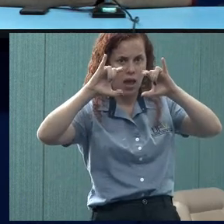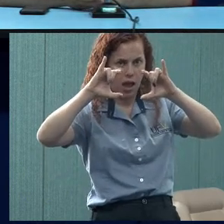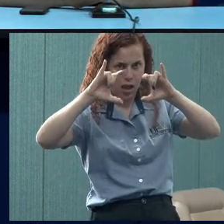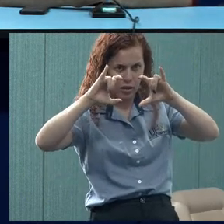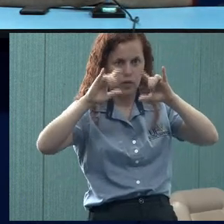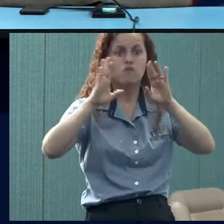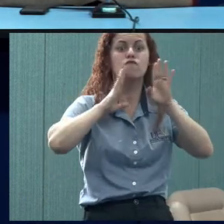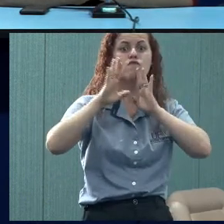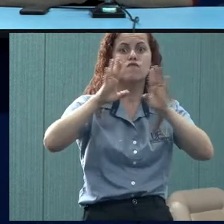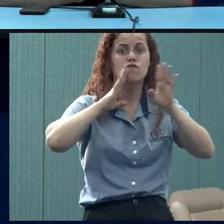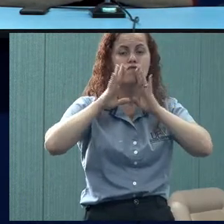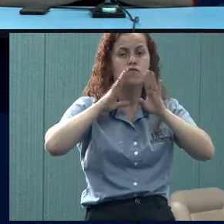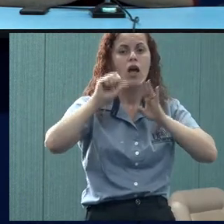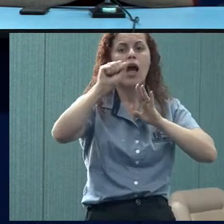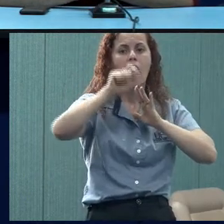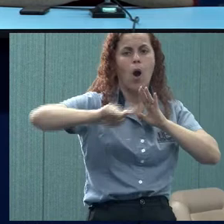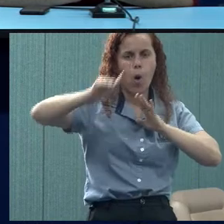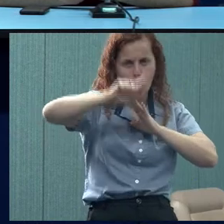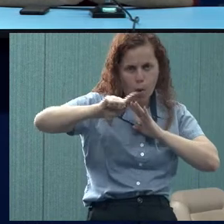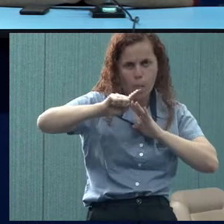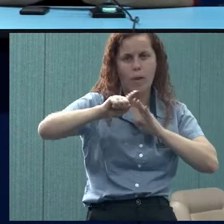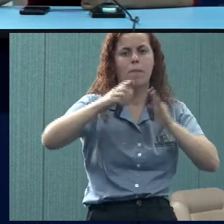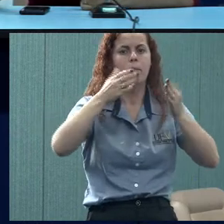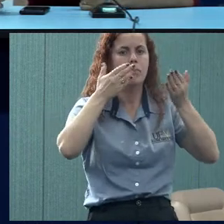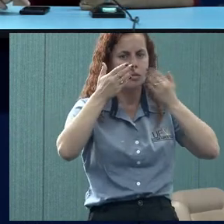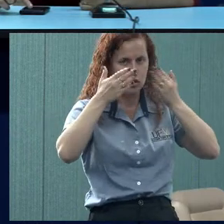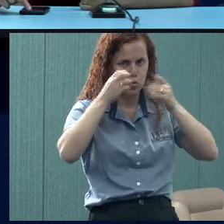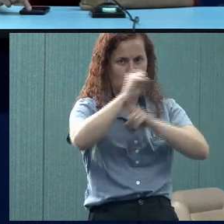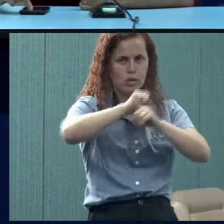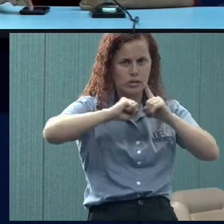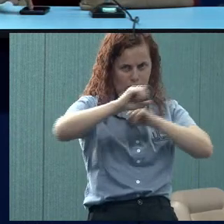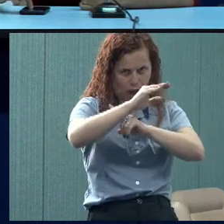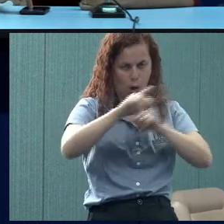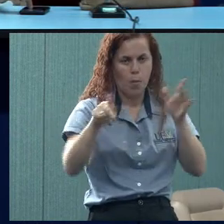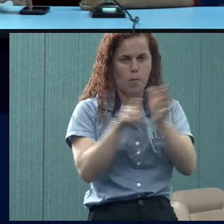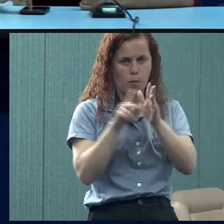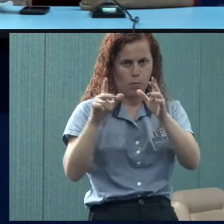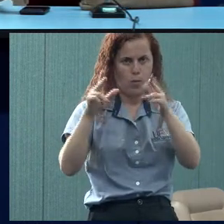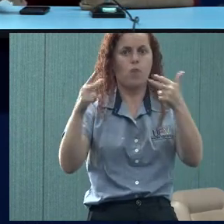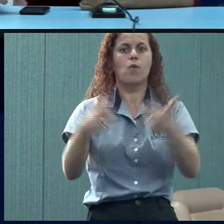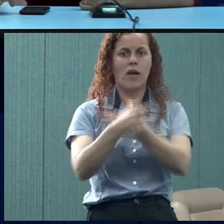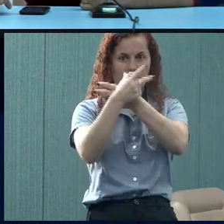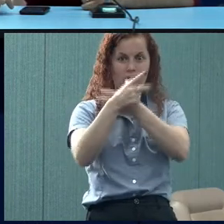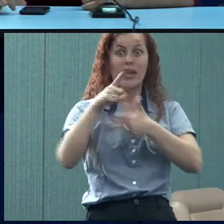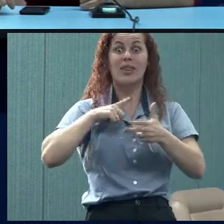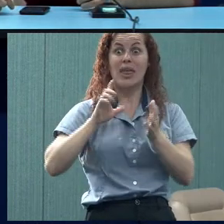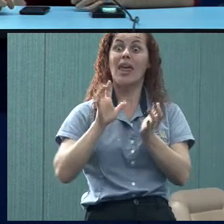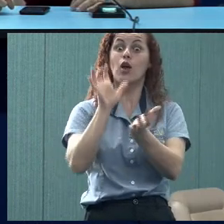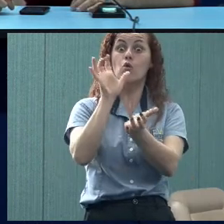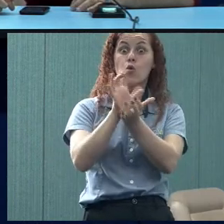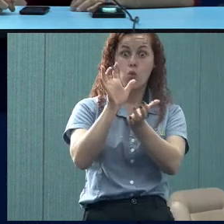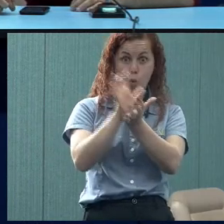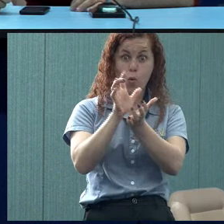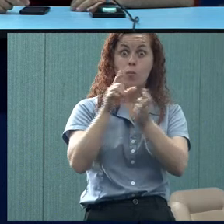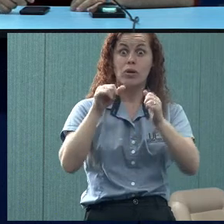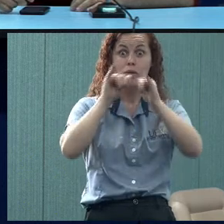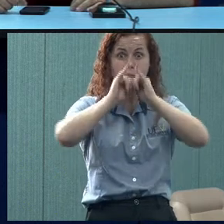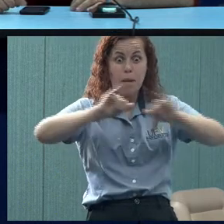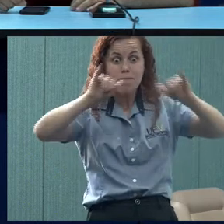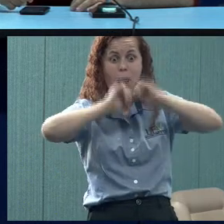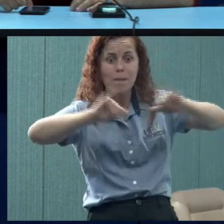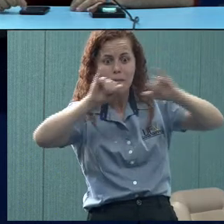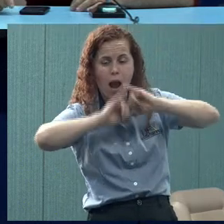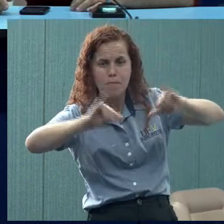arroba divisão psicossocial UFV, porque a gente divulga lá as atividades em grupo, também no site da